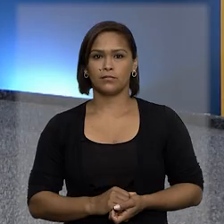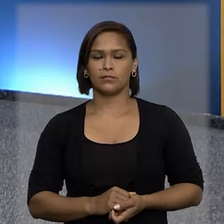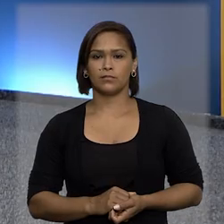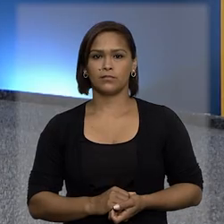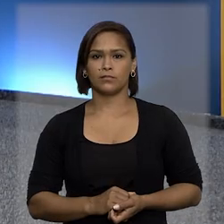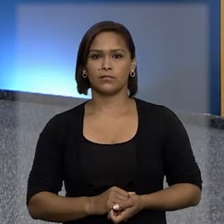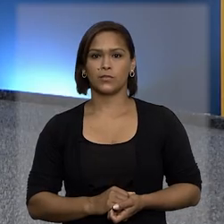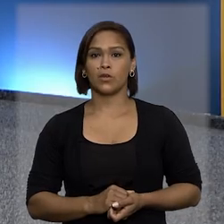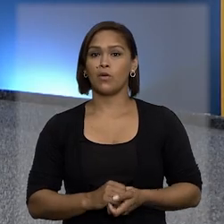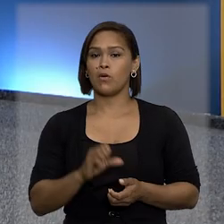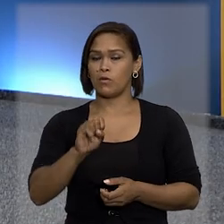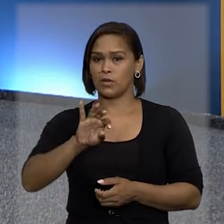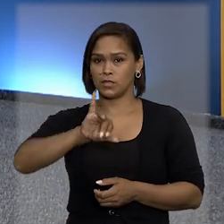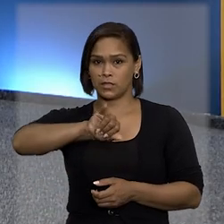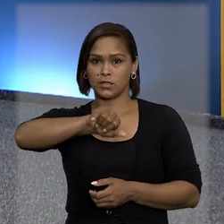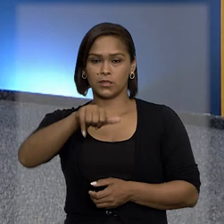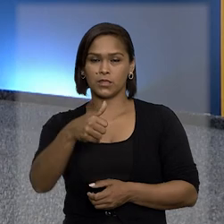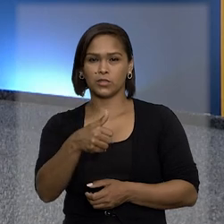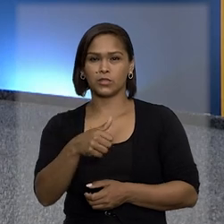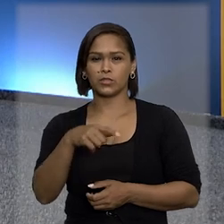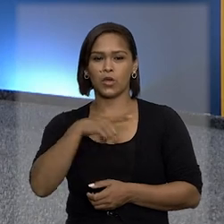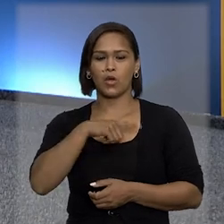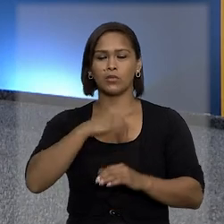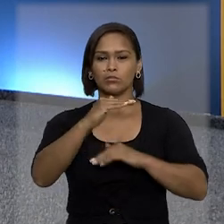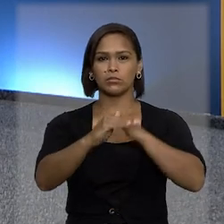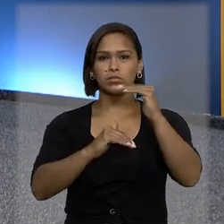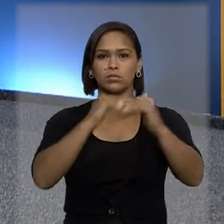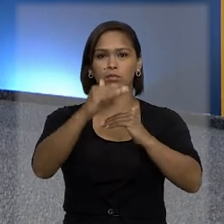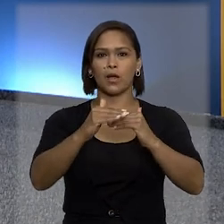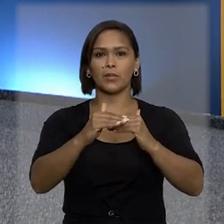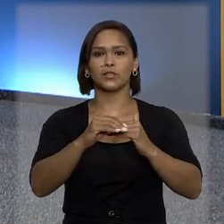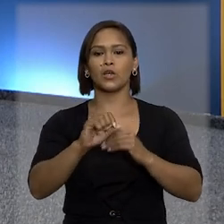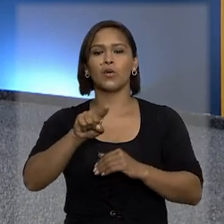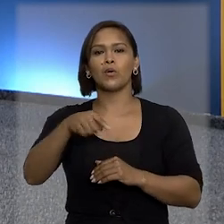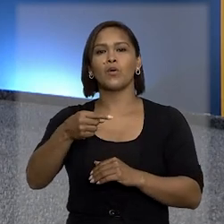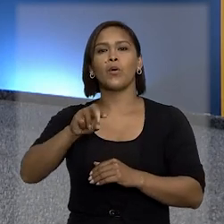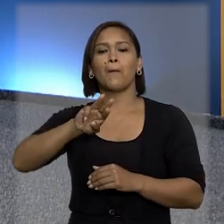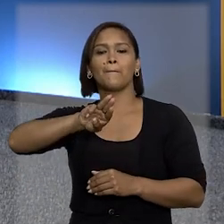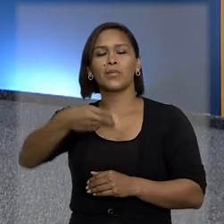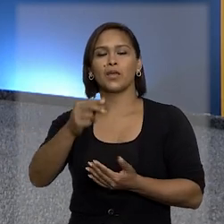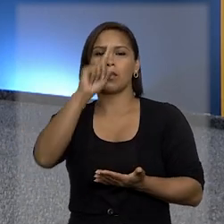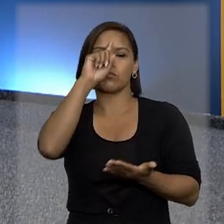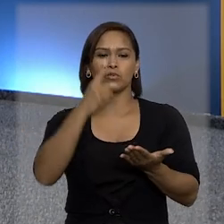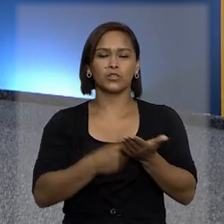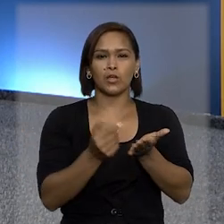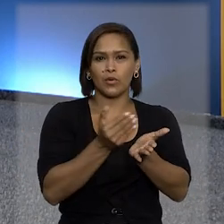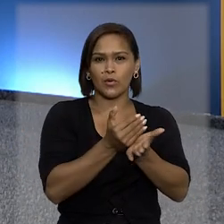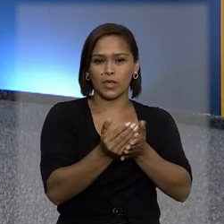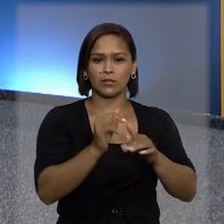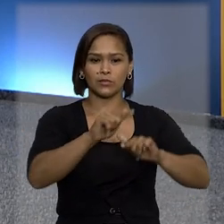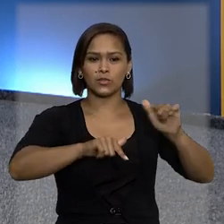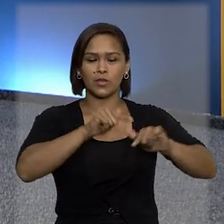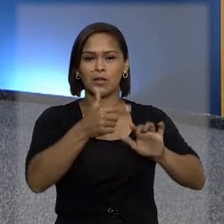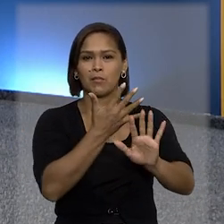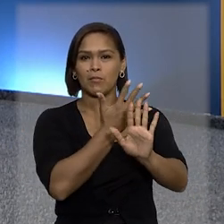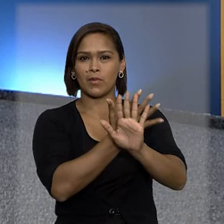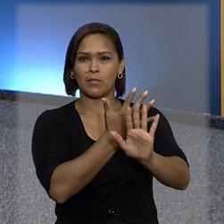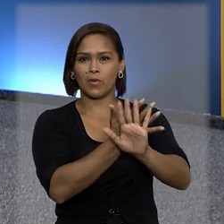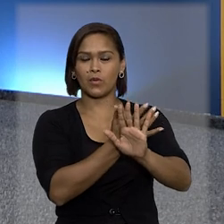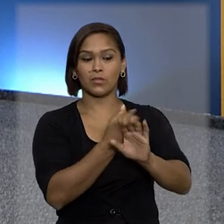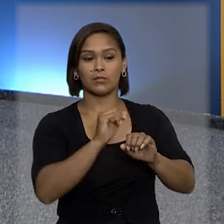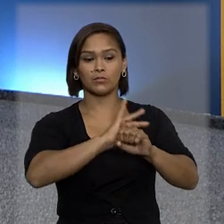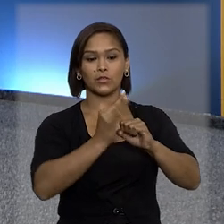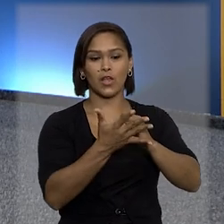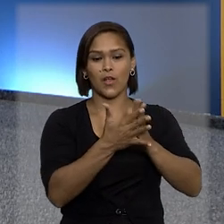O Superior Tribunal de Justiça ultrapassou um milhão de decisões desde o início do trabalho remoto. Em